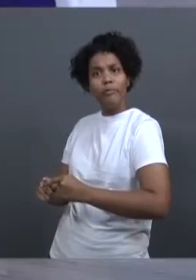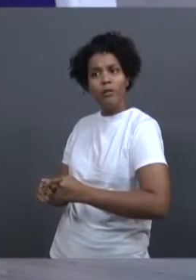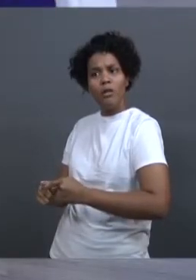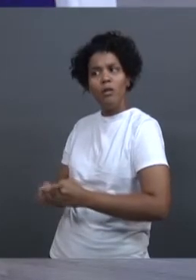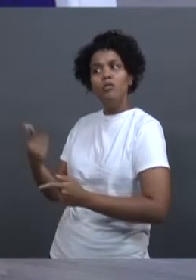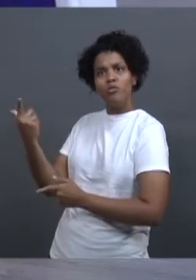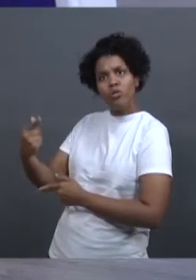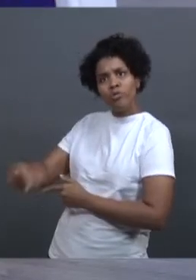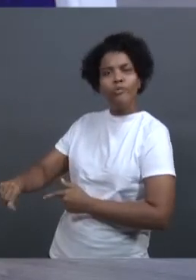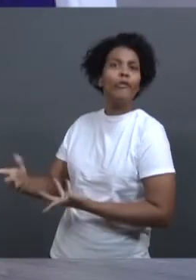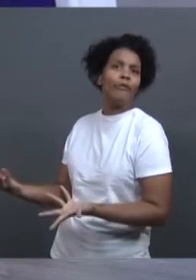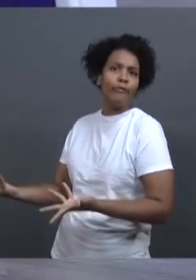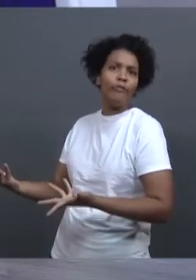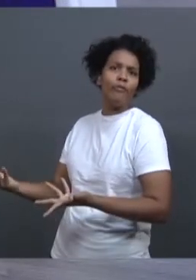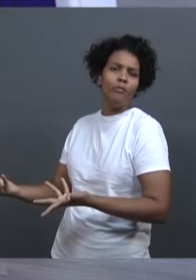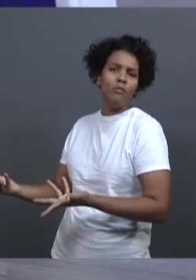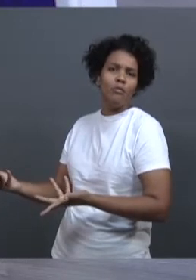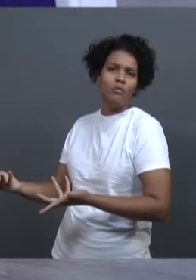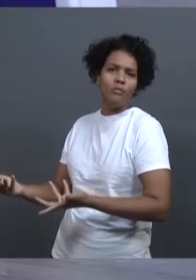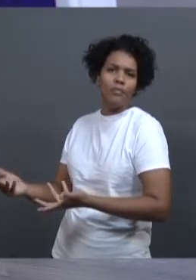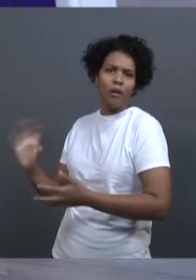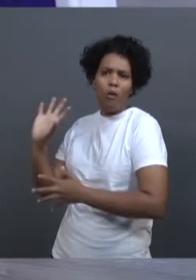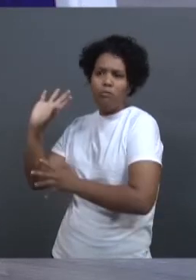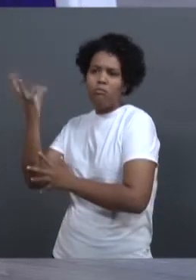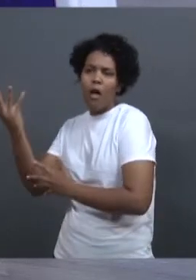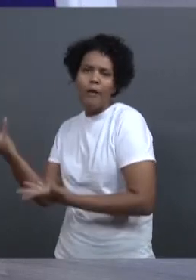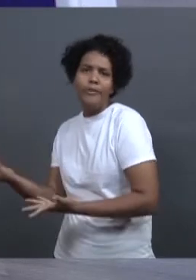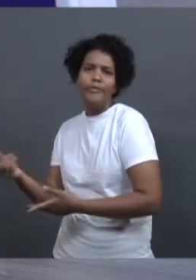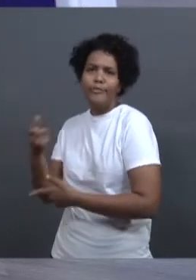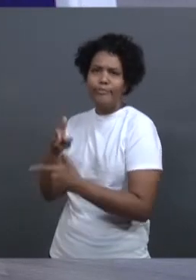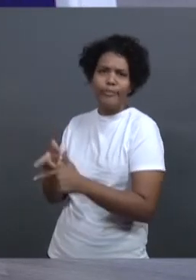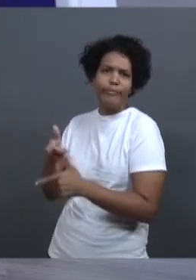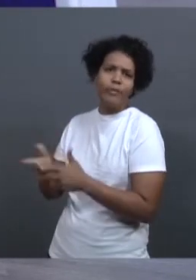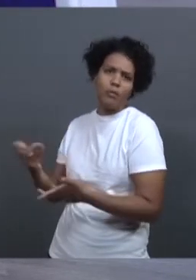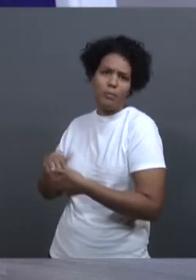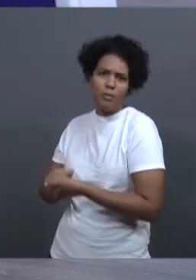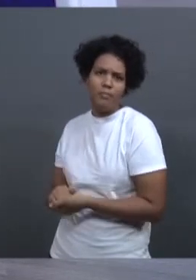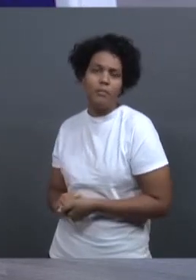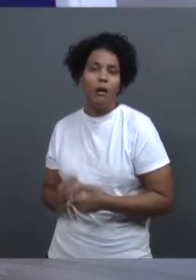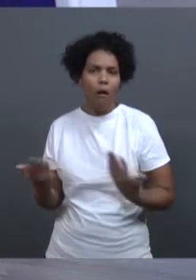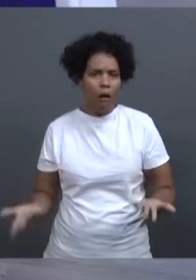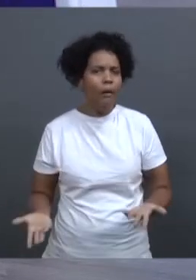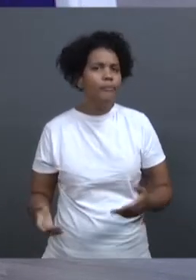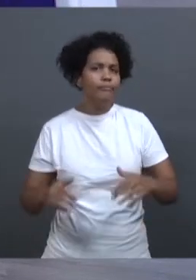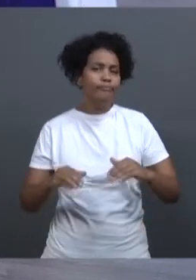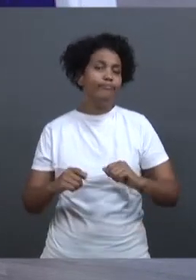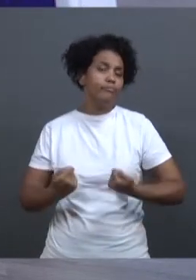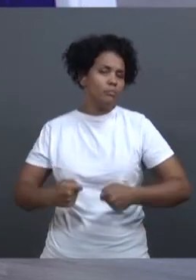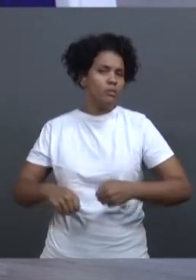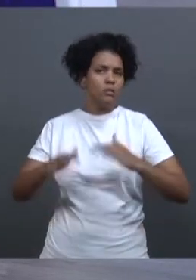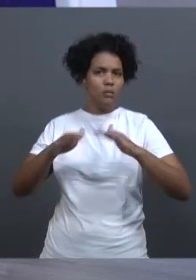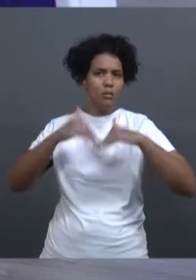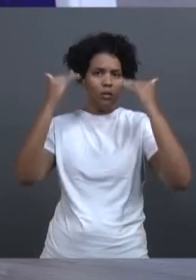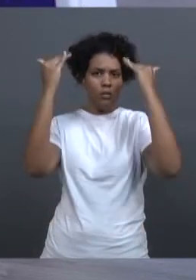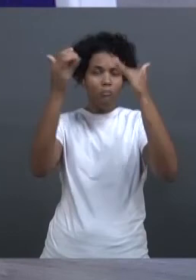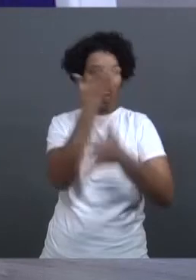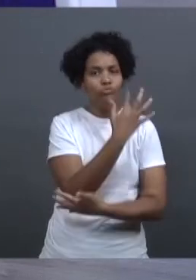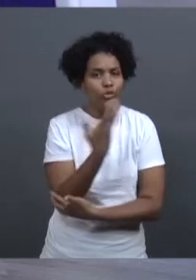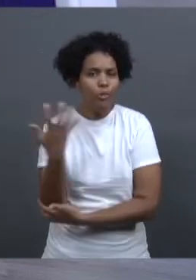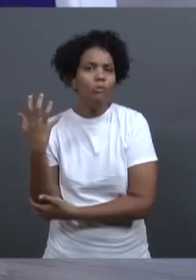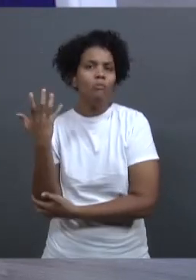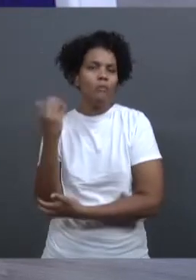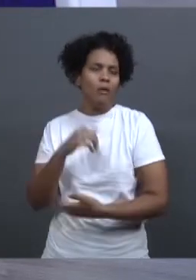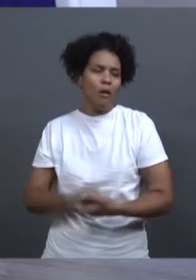mostrar que somos um país sério que respeita o nosso povo e a nossa nação como nosso meio ambiente. É verdade. Muito